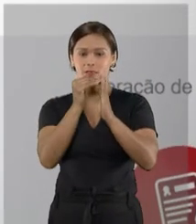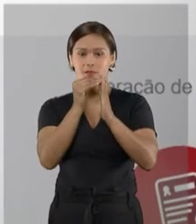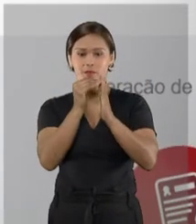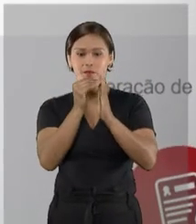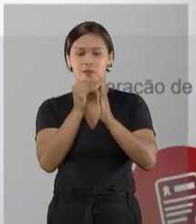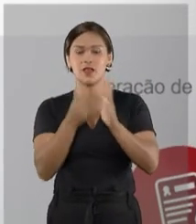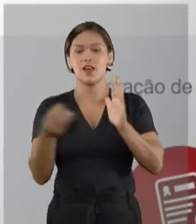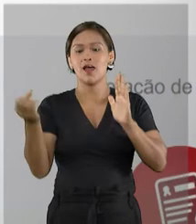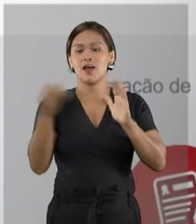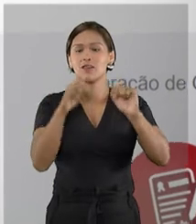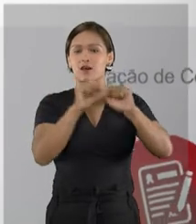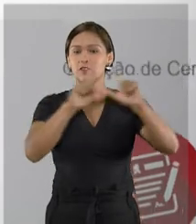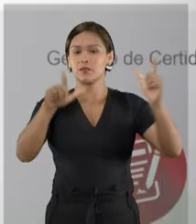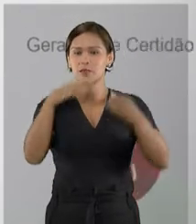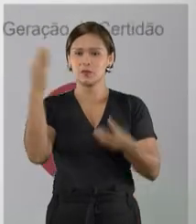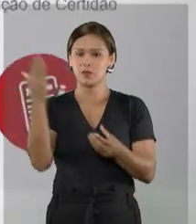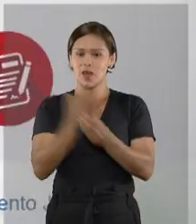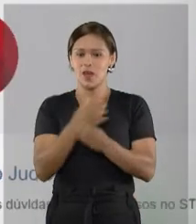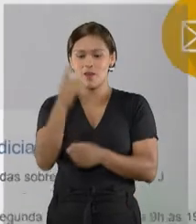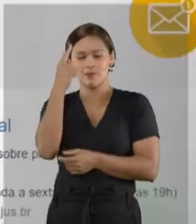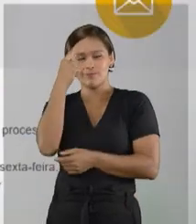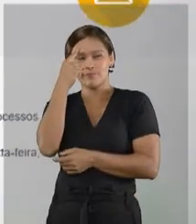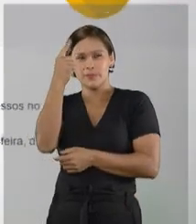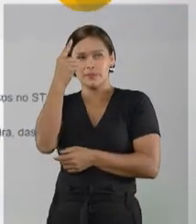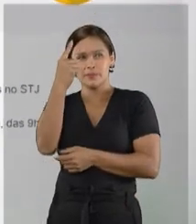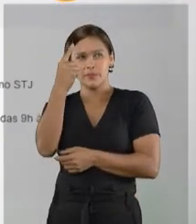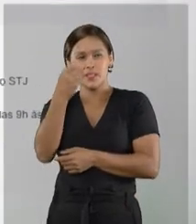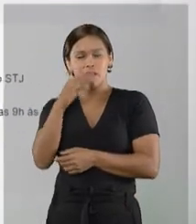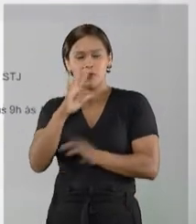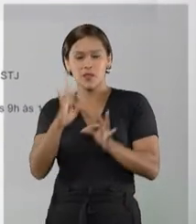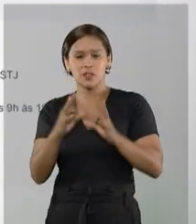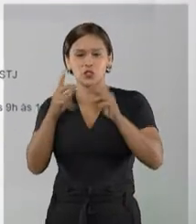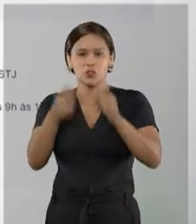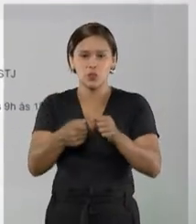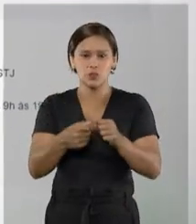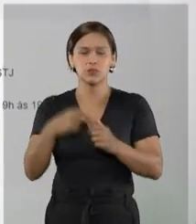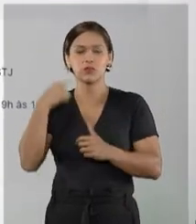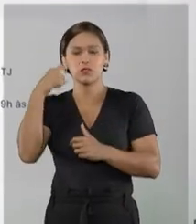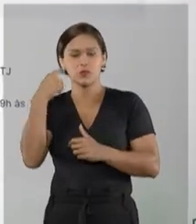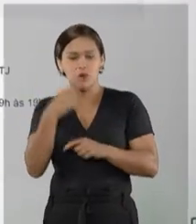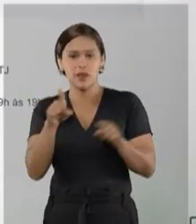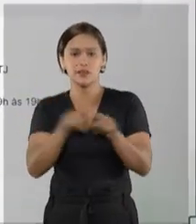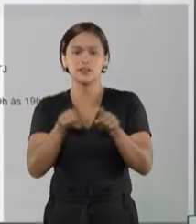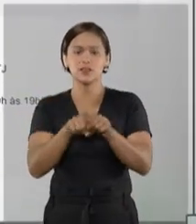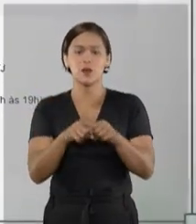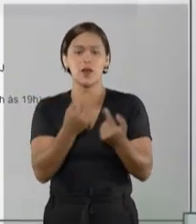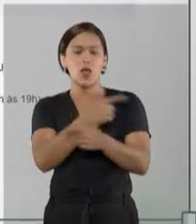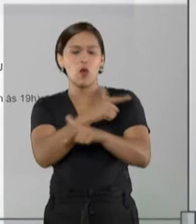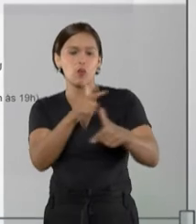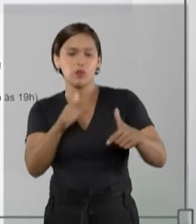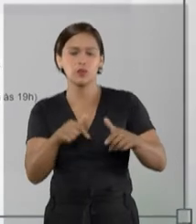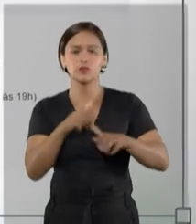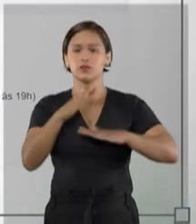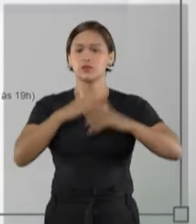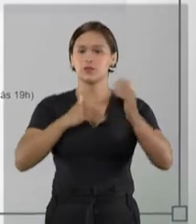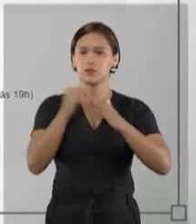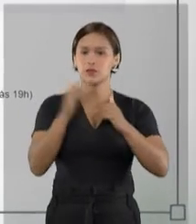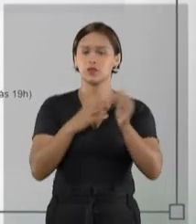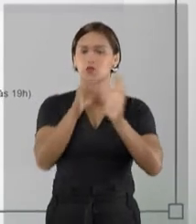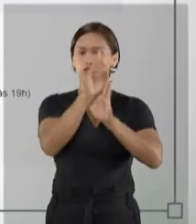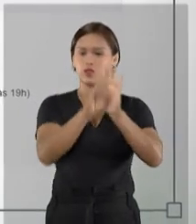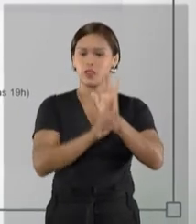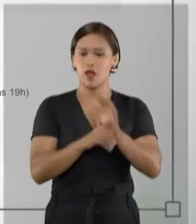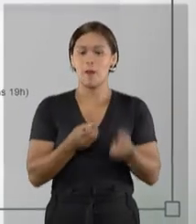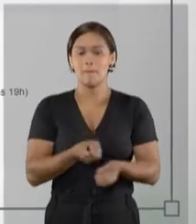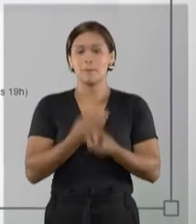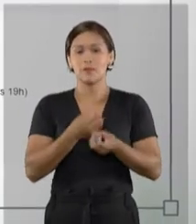Avançada. A nova página de processos foi pensada para atender as necessidades de advogados e de outros operadores do direito, com